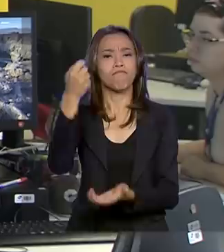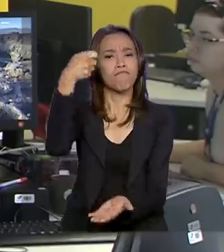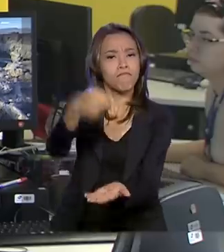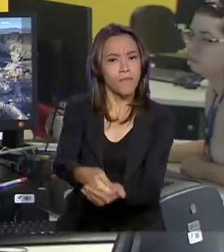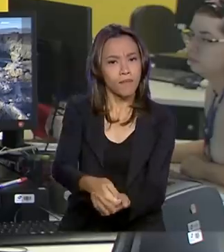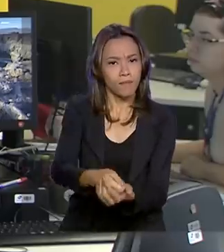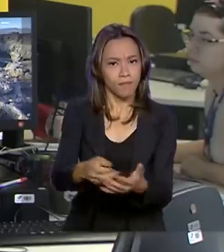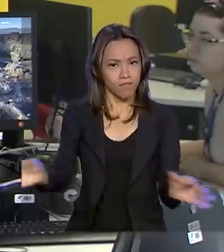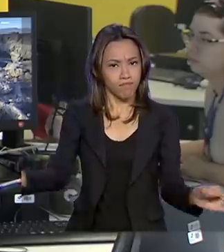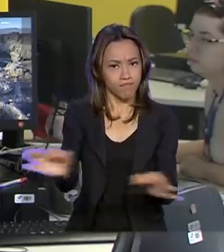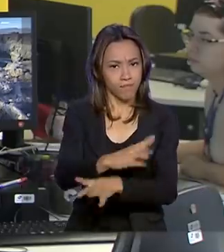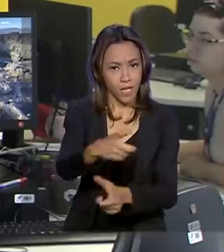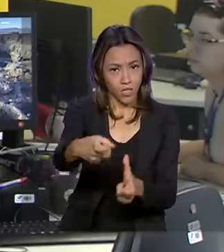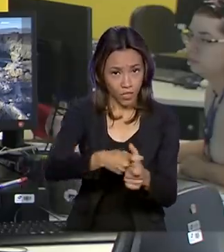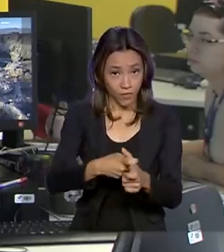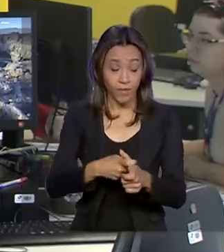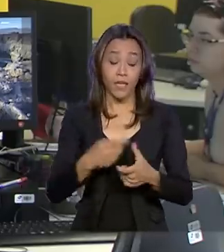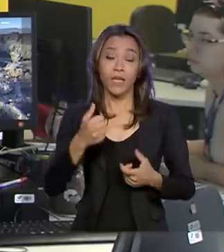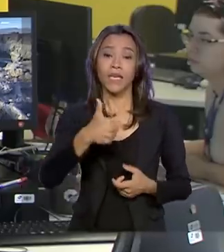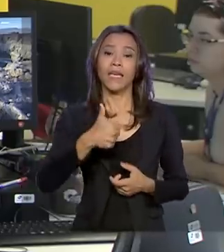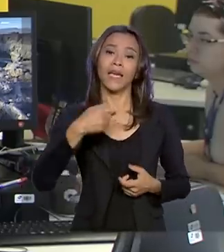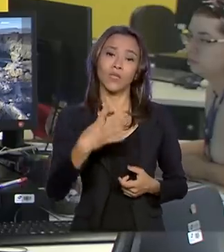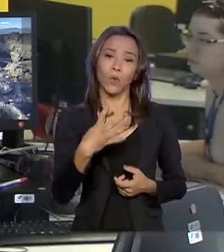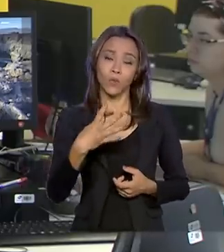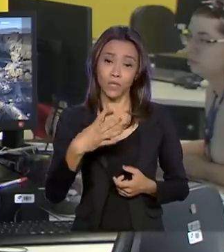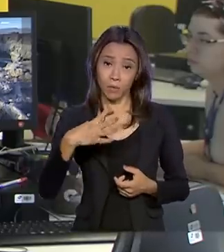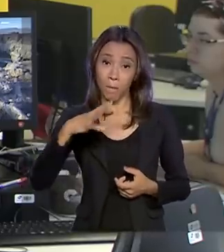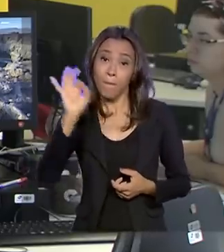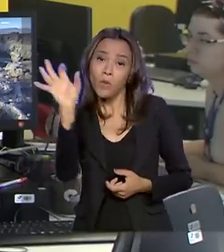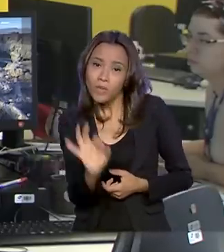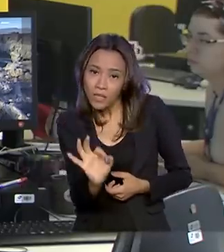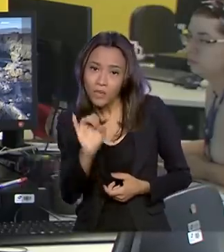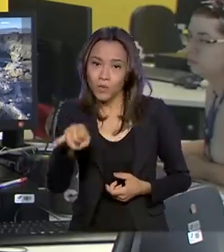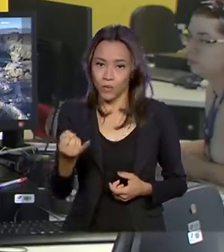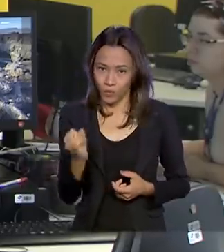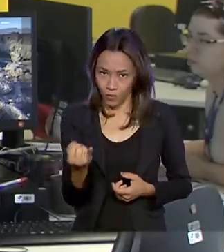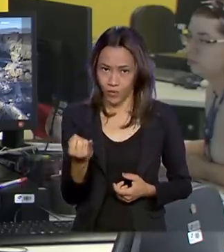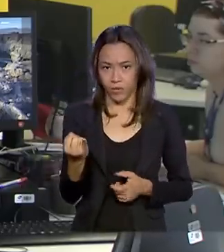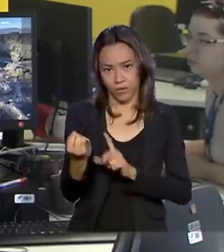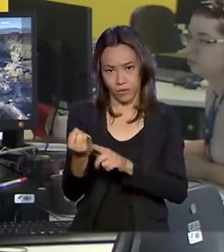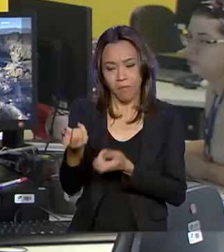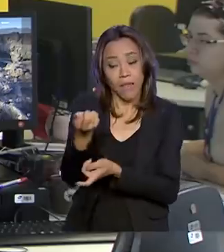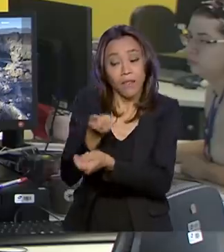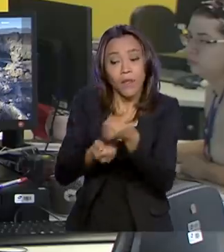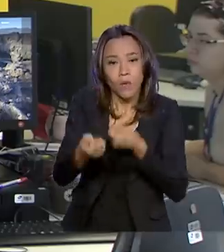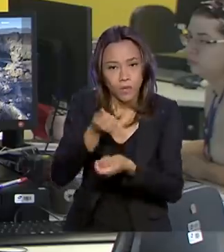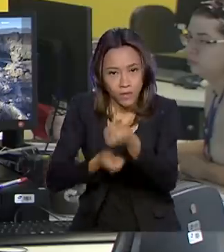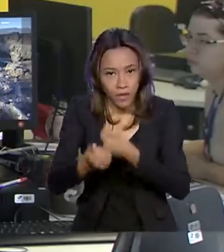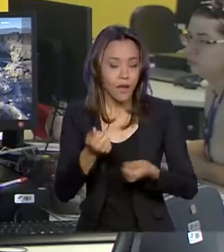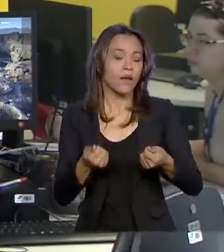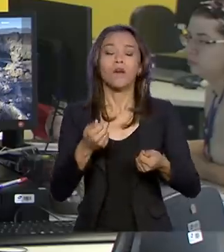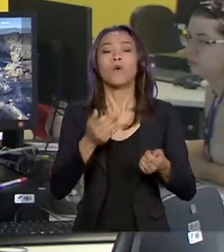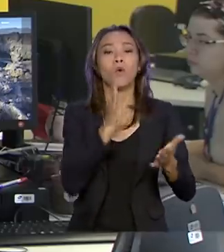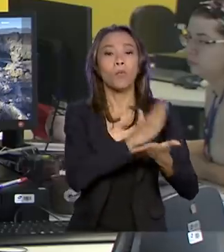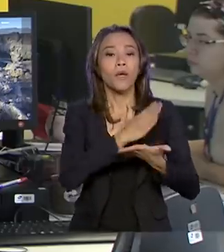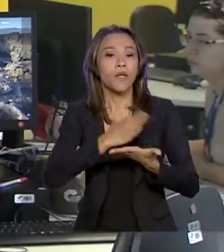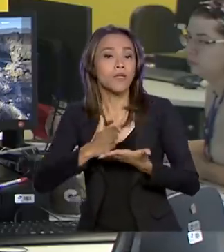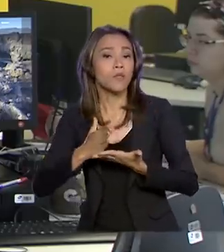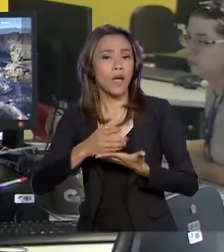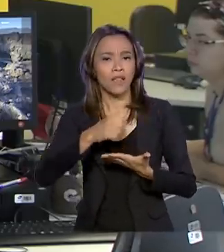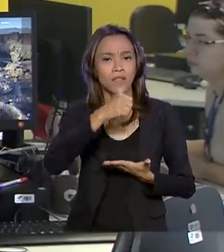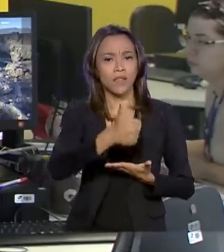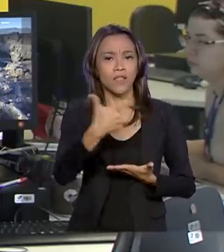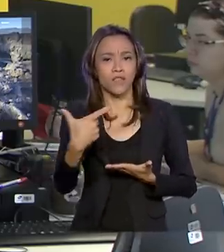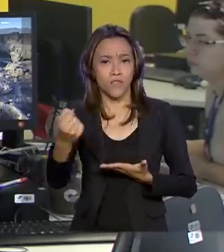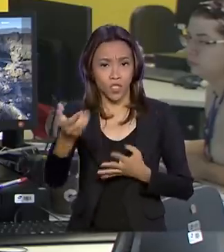taxas de juros até 14% menores para as operações de renegociação. O prazo de pagamento pode chegar a 120 meses,